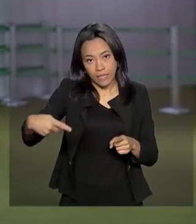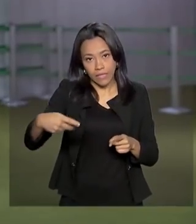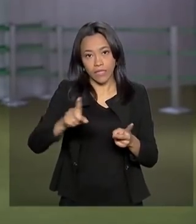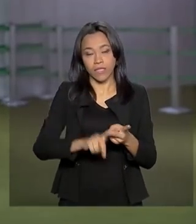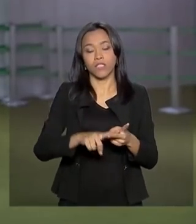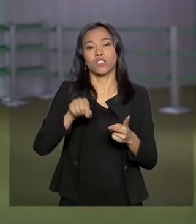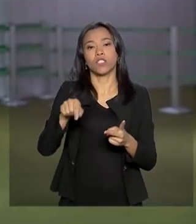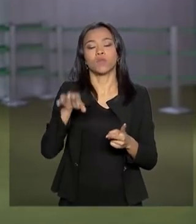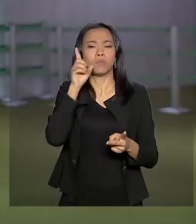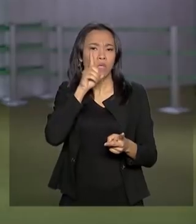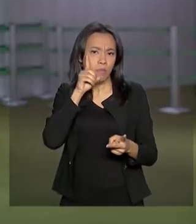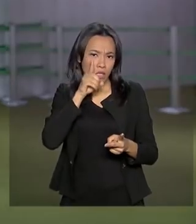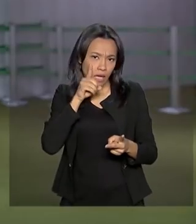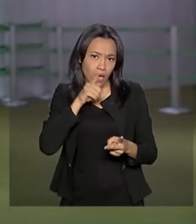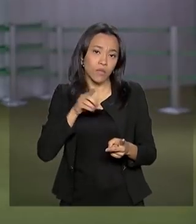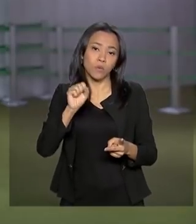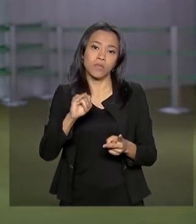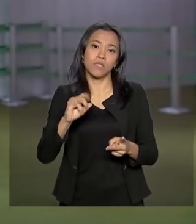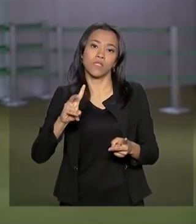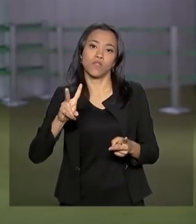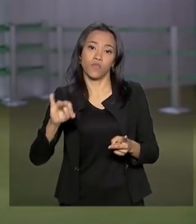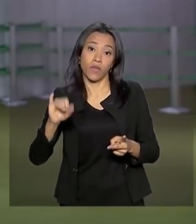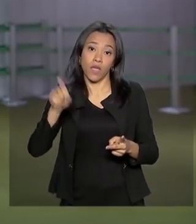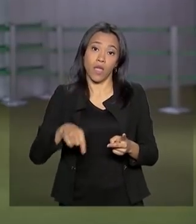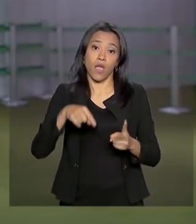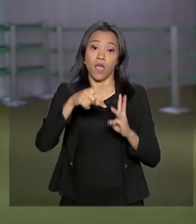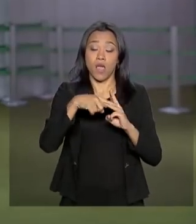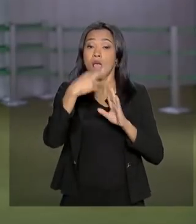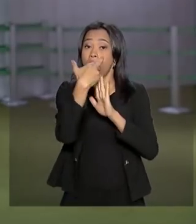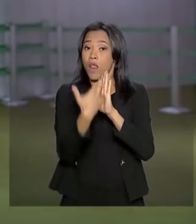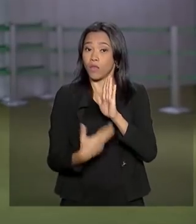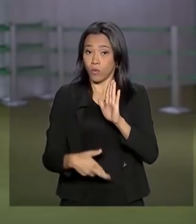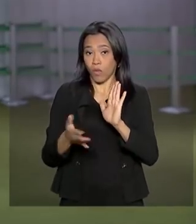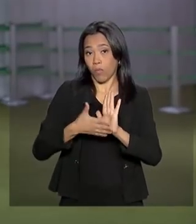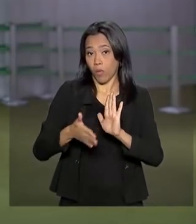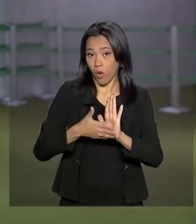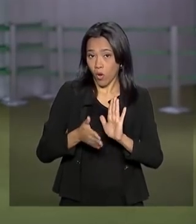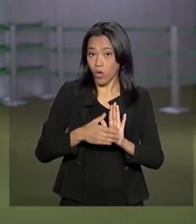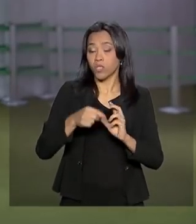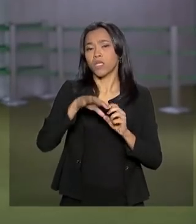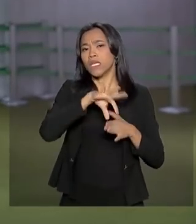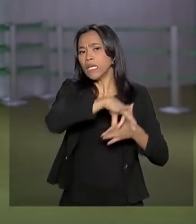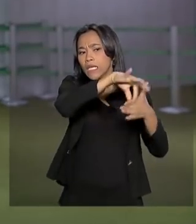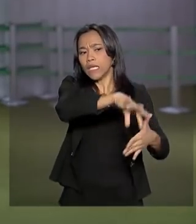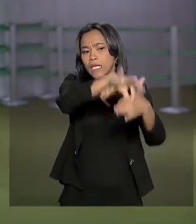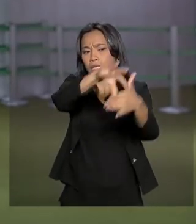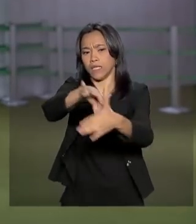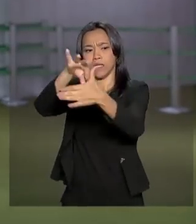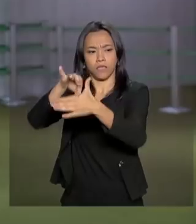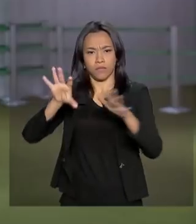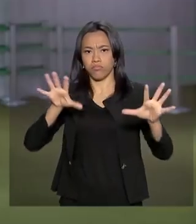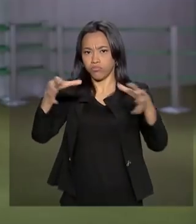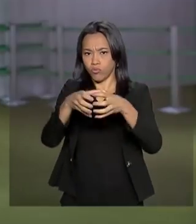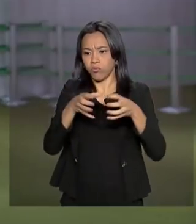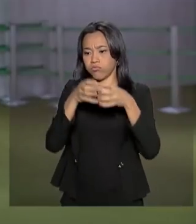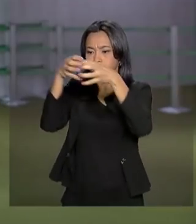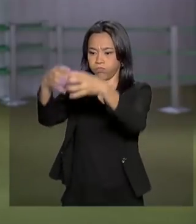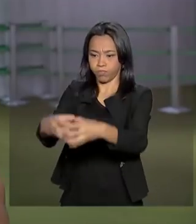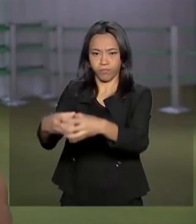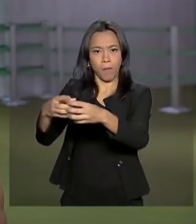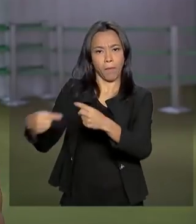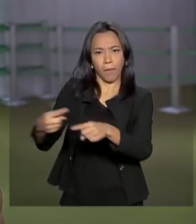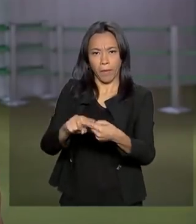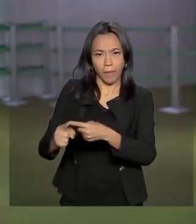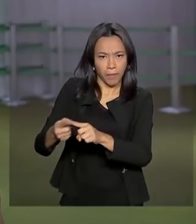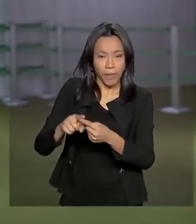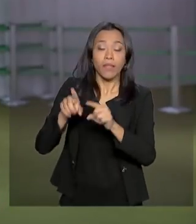o deputado Silvio Costa Filho, o relator da proposta, o deputado Samuel Moreira, além de líderes partidários. Tem também a expectativa de o